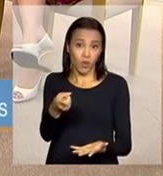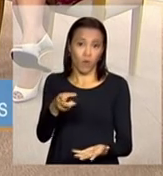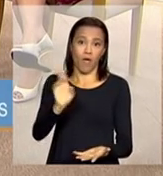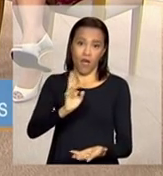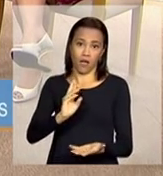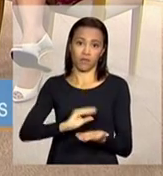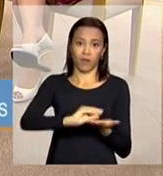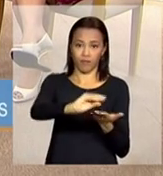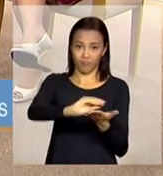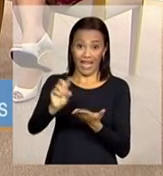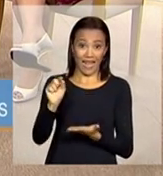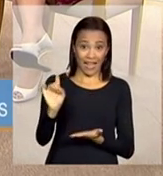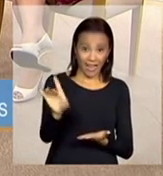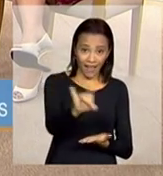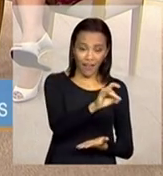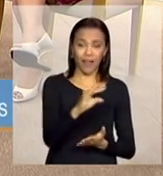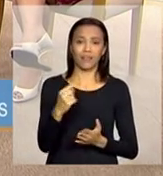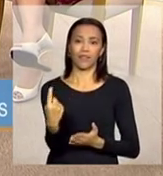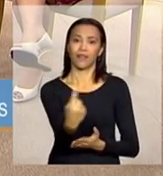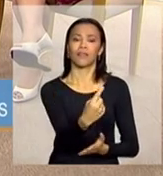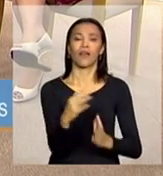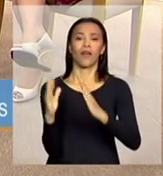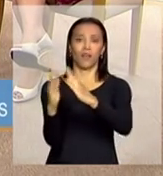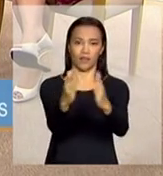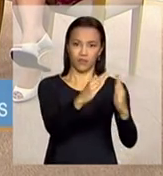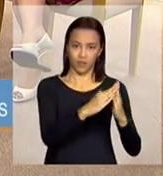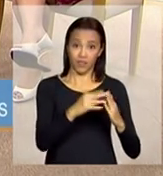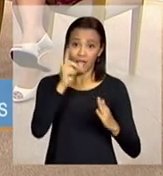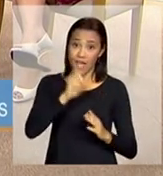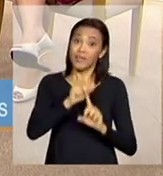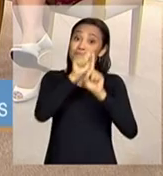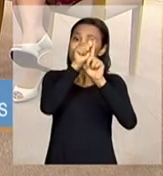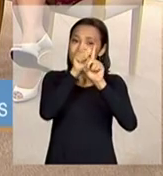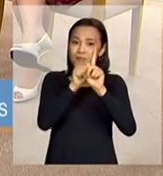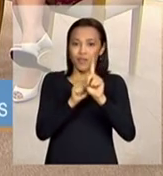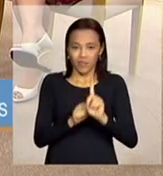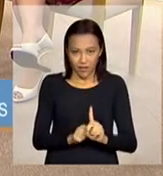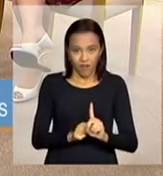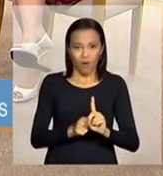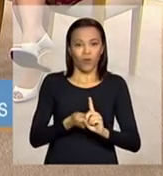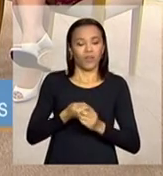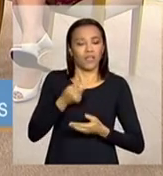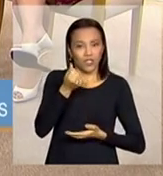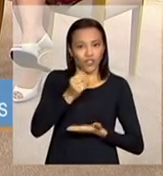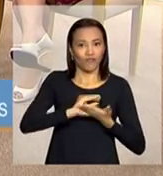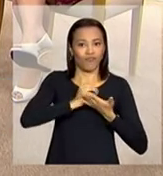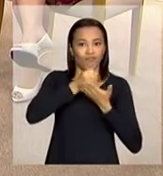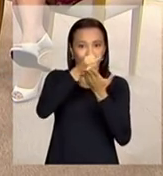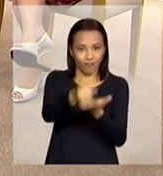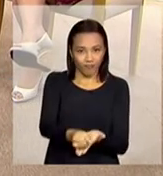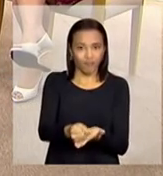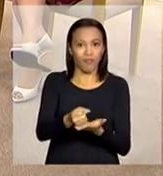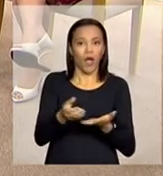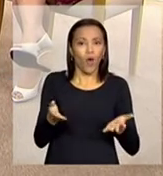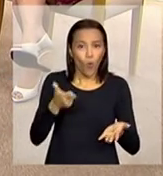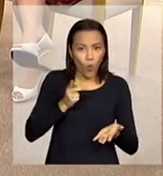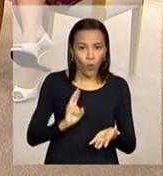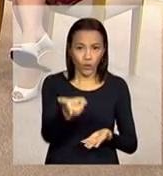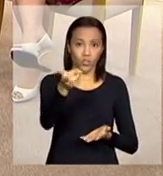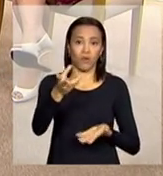inclusiva esse é o equivalente ao valor mensal de manutenção dessas unidades que são destinadas ao